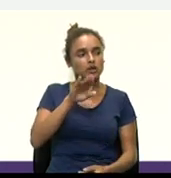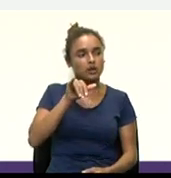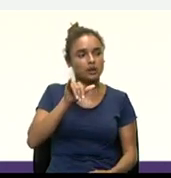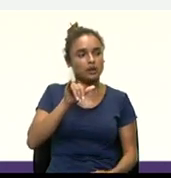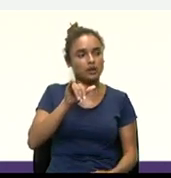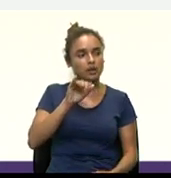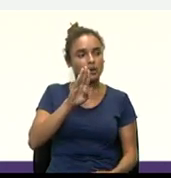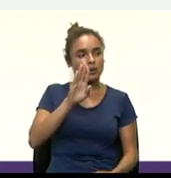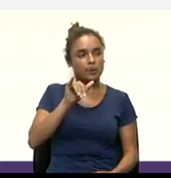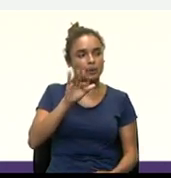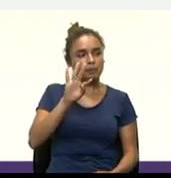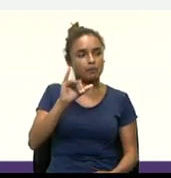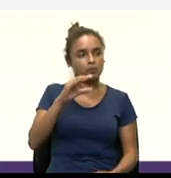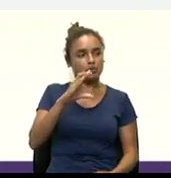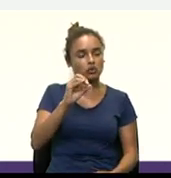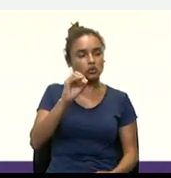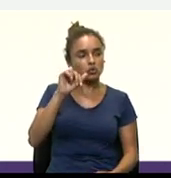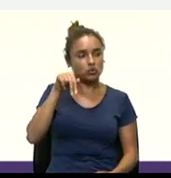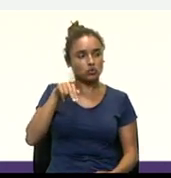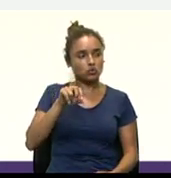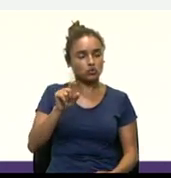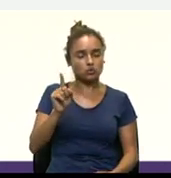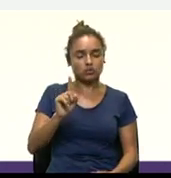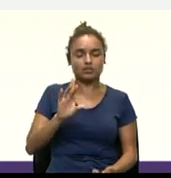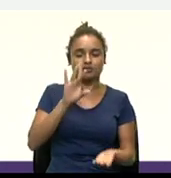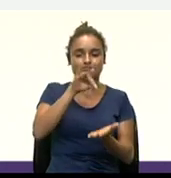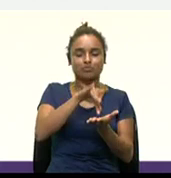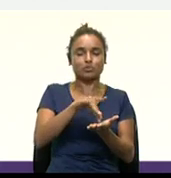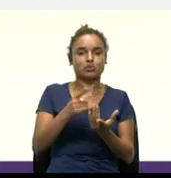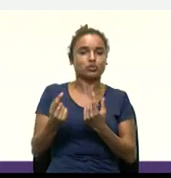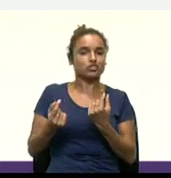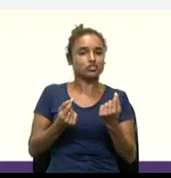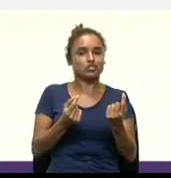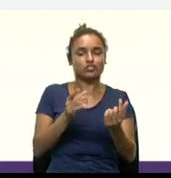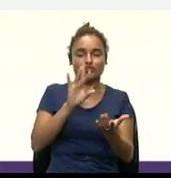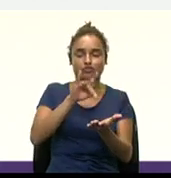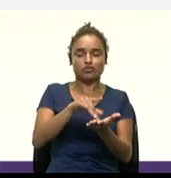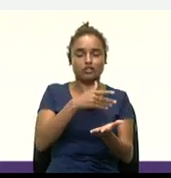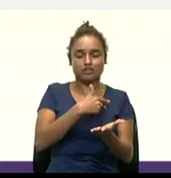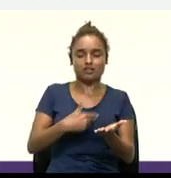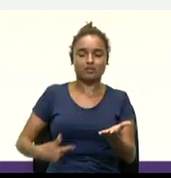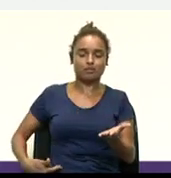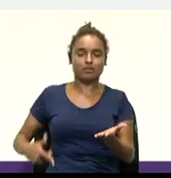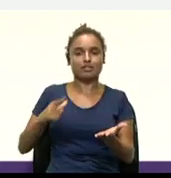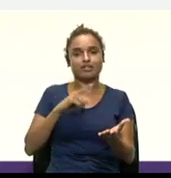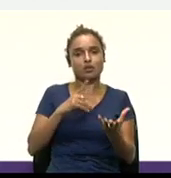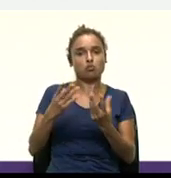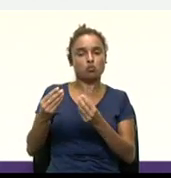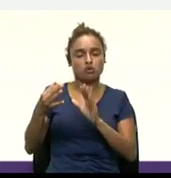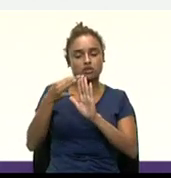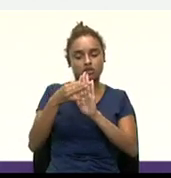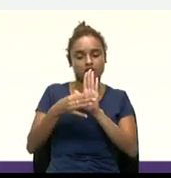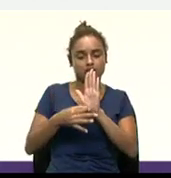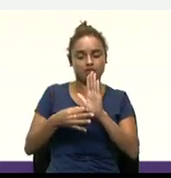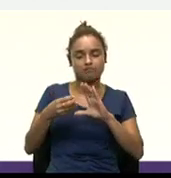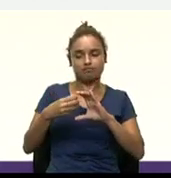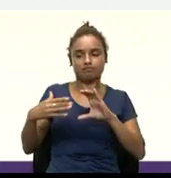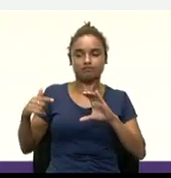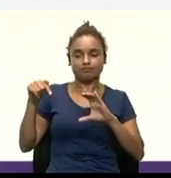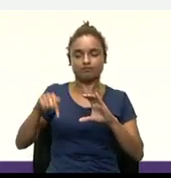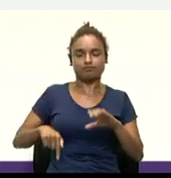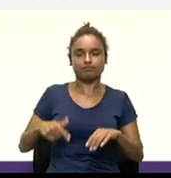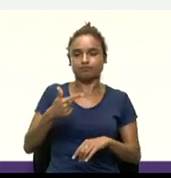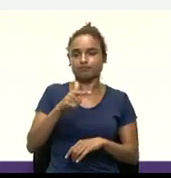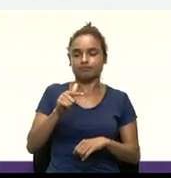uma moeda oficial, em função de todas as características que eu falei, né? Então, ou seja, não há nenhuma